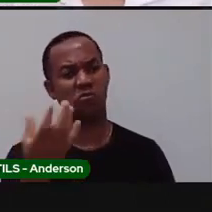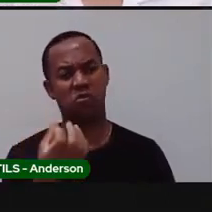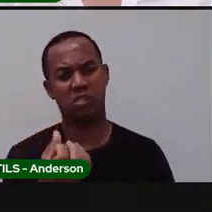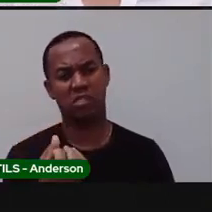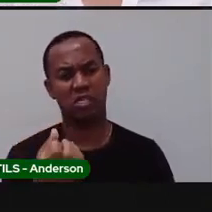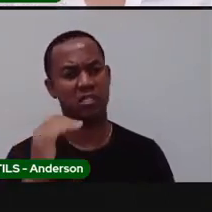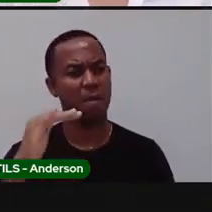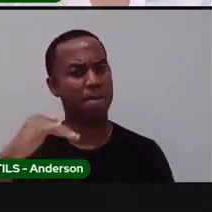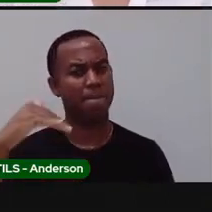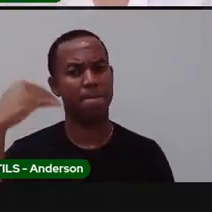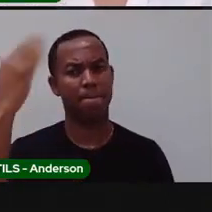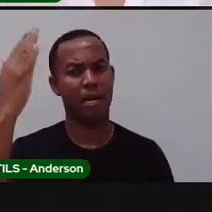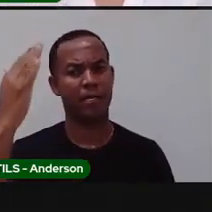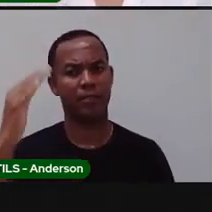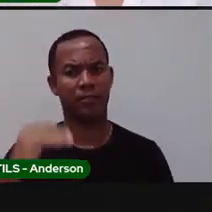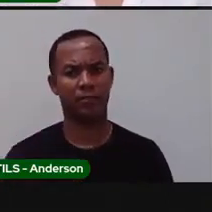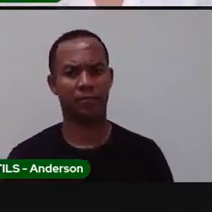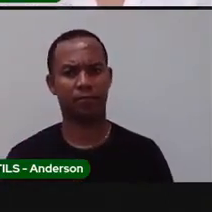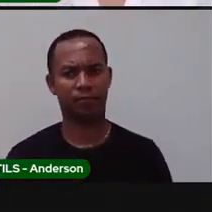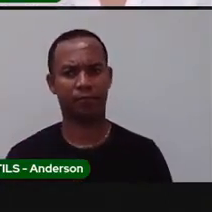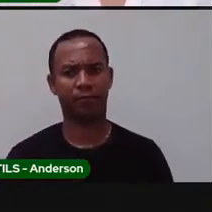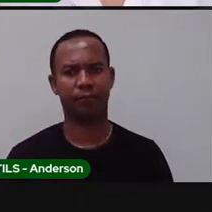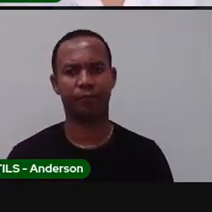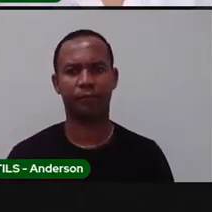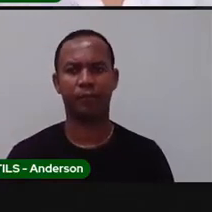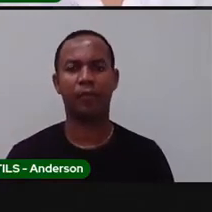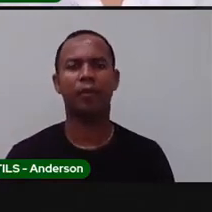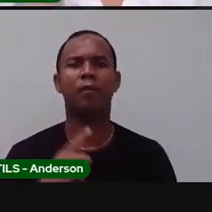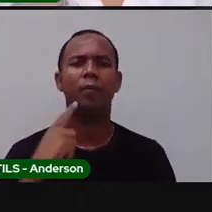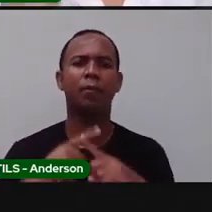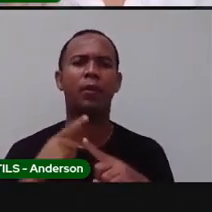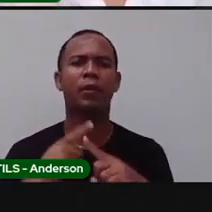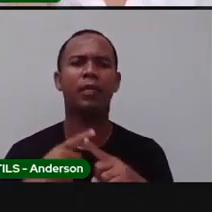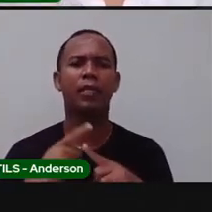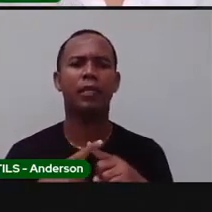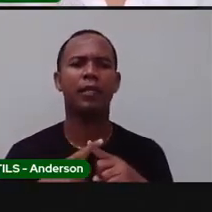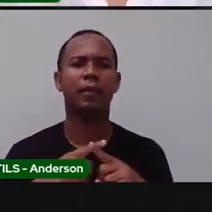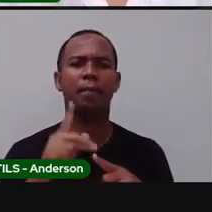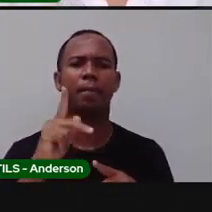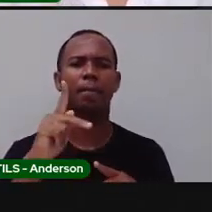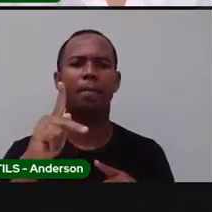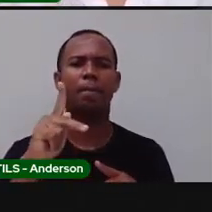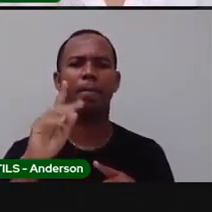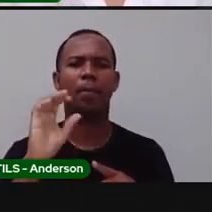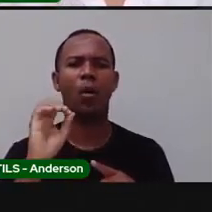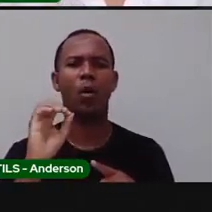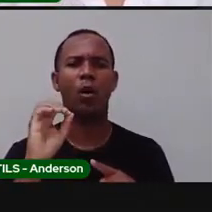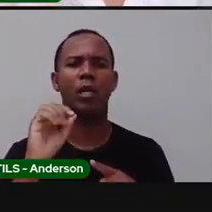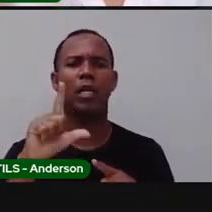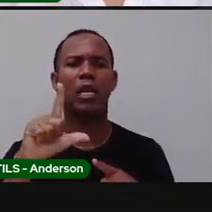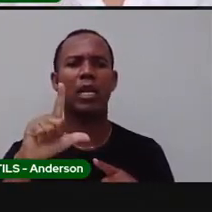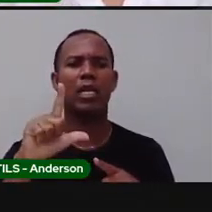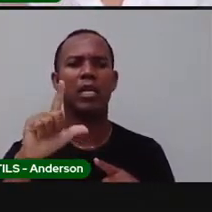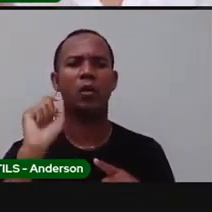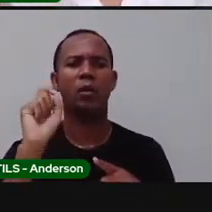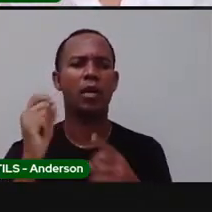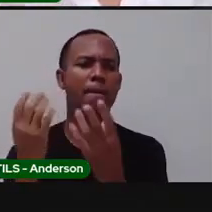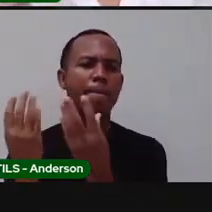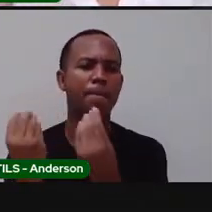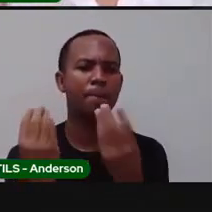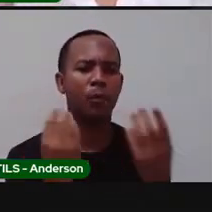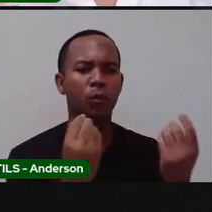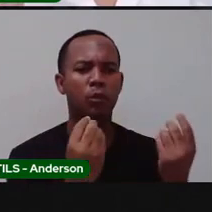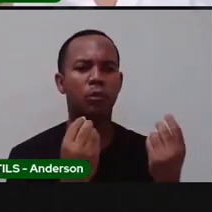o quê? Polisílaba. Porque polivim de muito. Palavras que